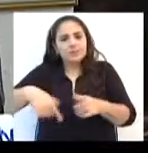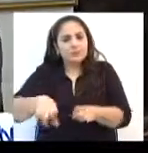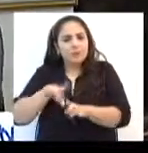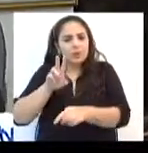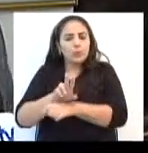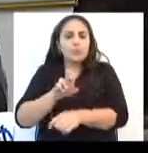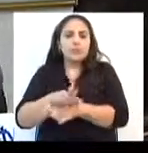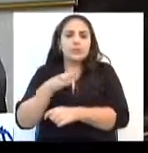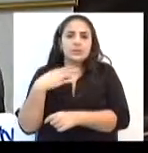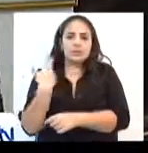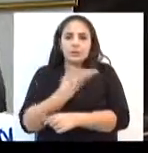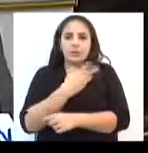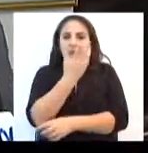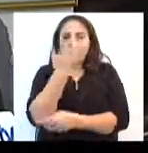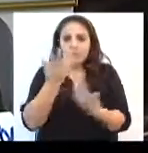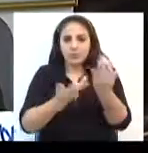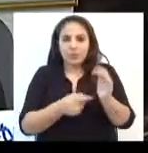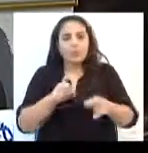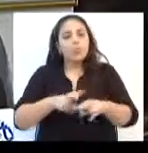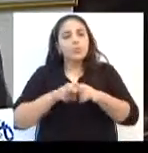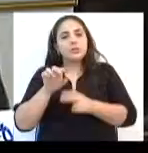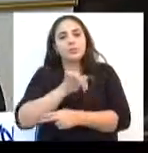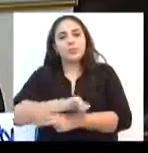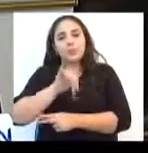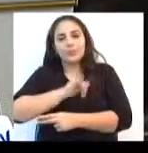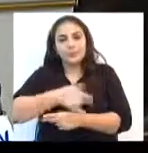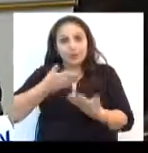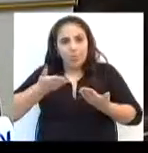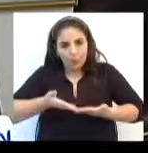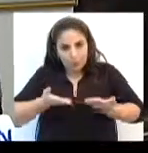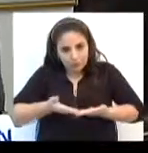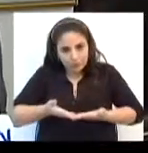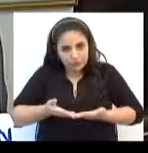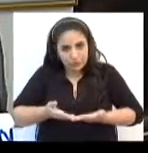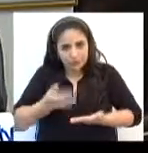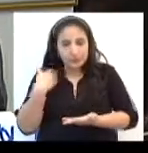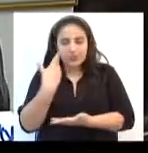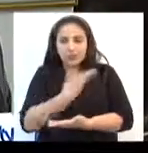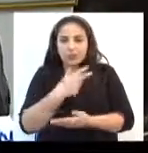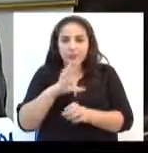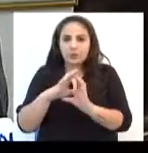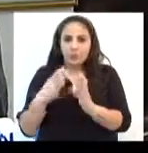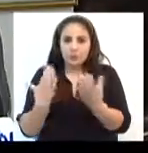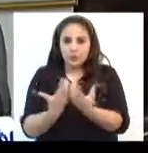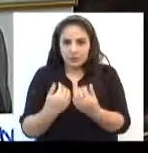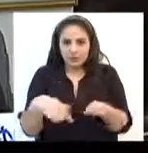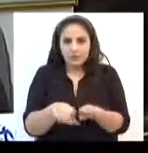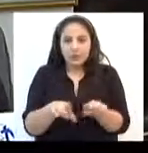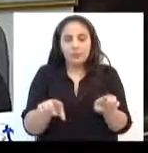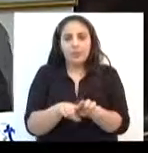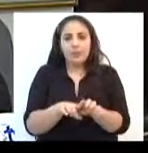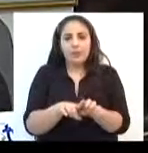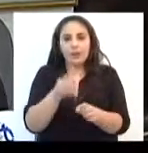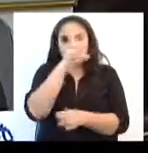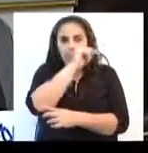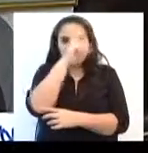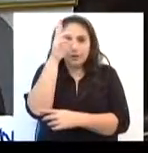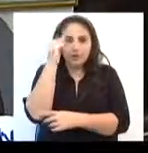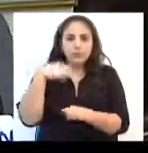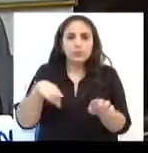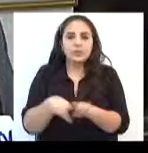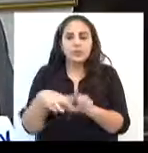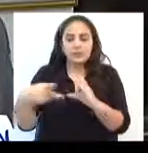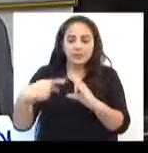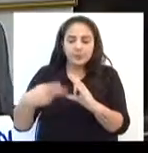que vai estar cuidando da natureza. Então, a importância hoje da nossa comunidade, do executivo, do